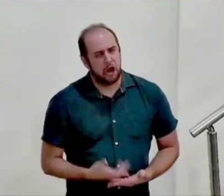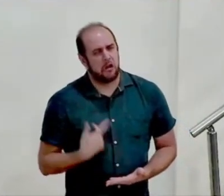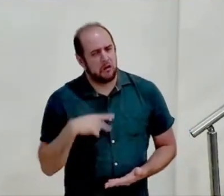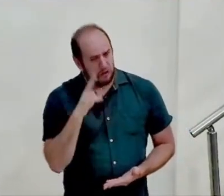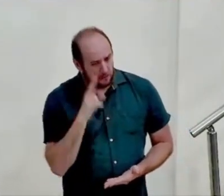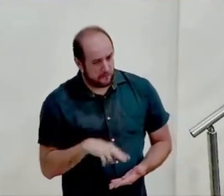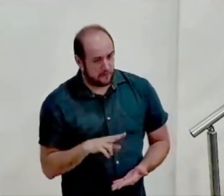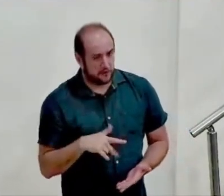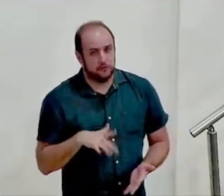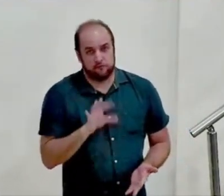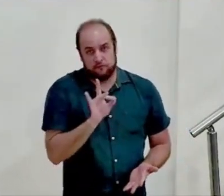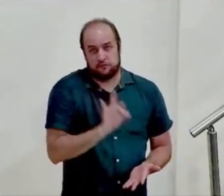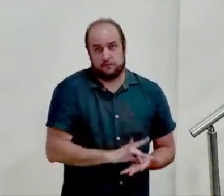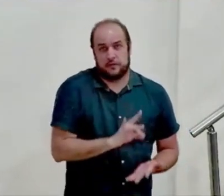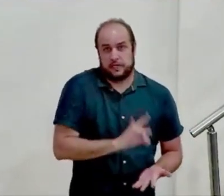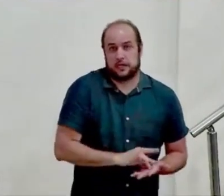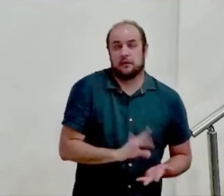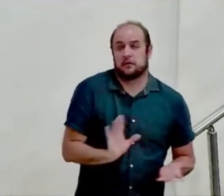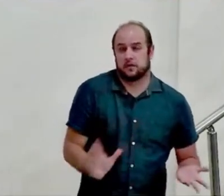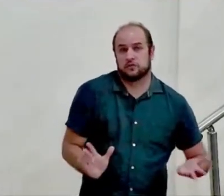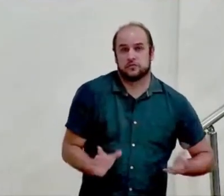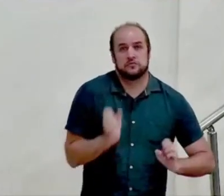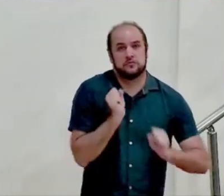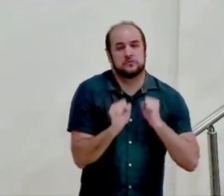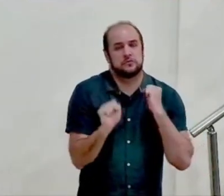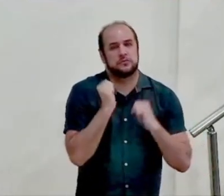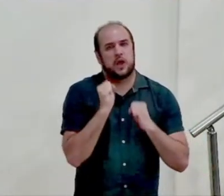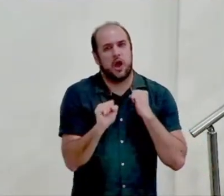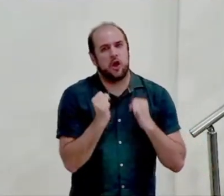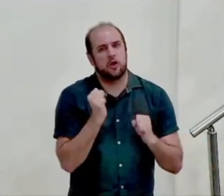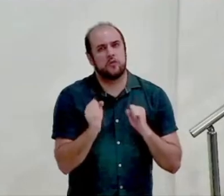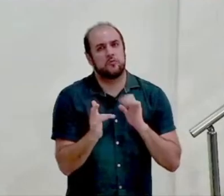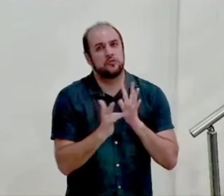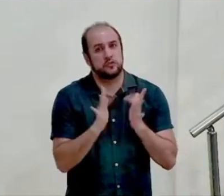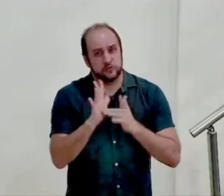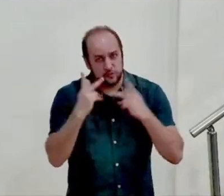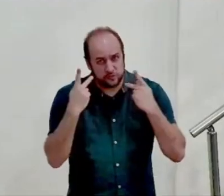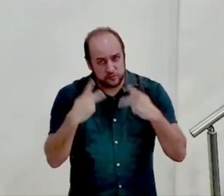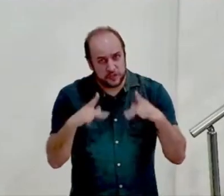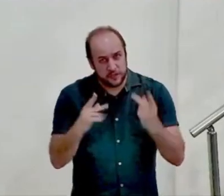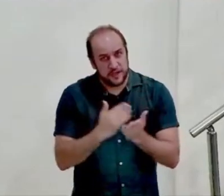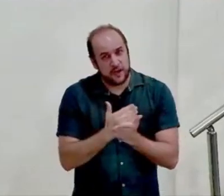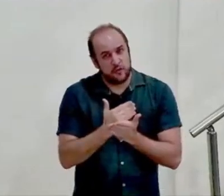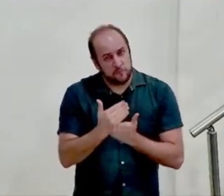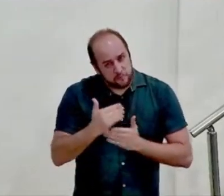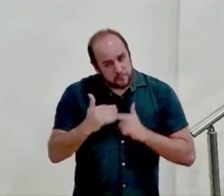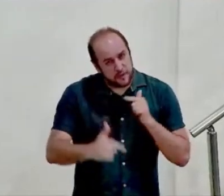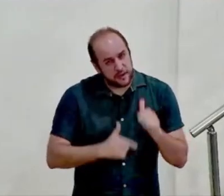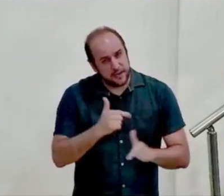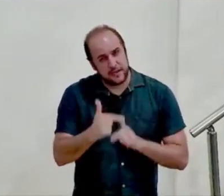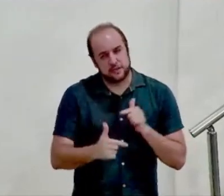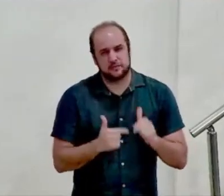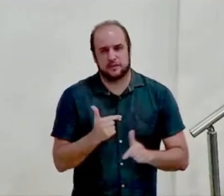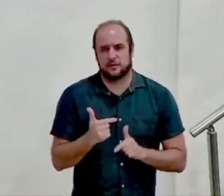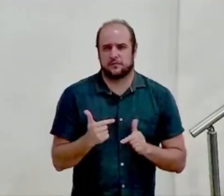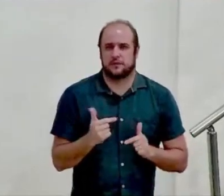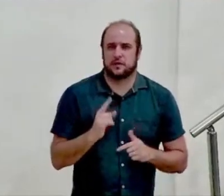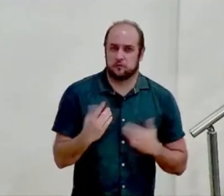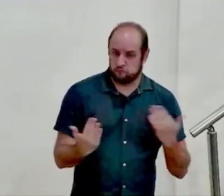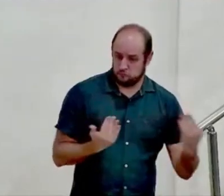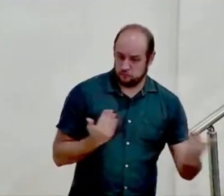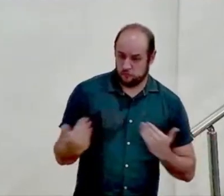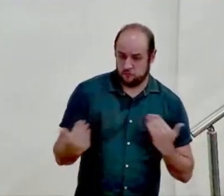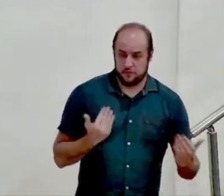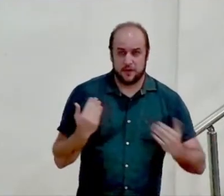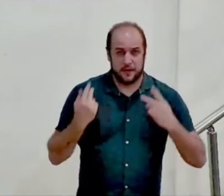provavelmente é verdade que tenha sido o Salmo que Cristo pregou no início do seu ministério. E se você fizer uma comparação